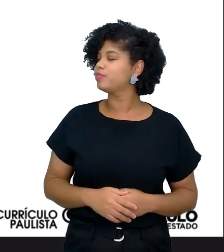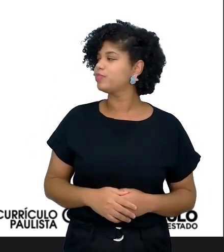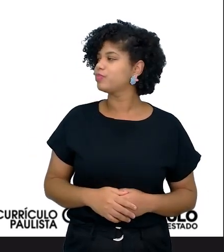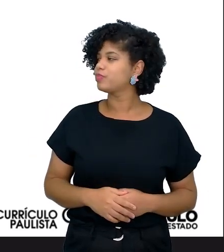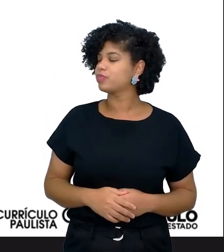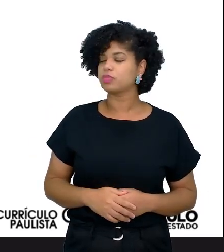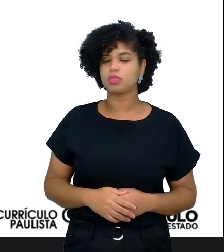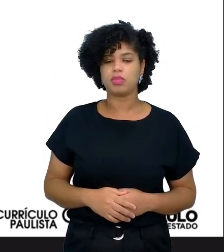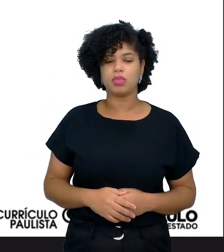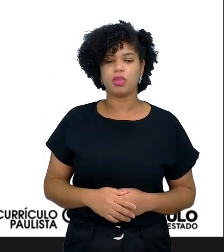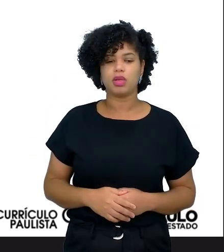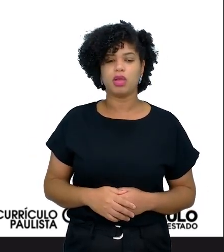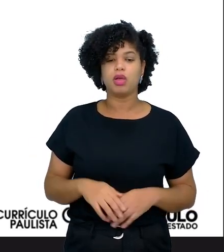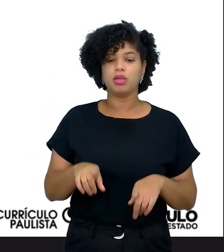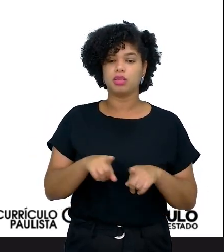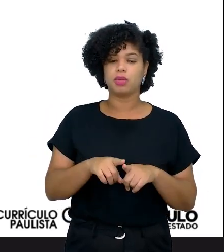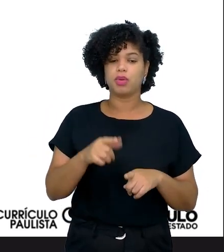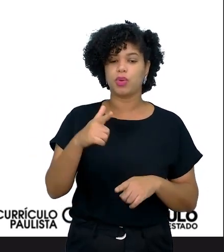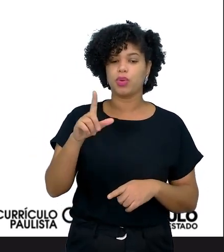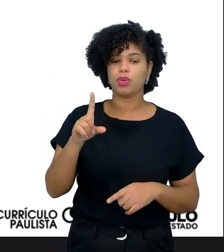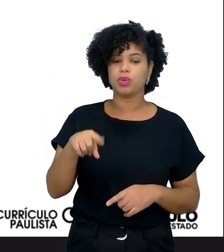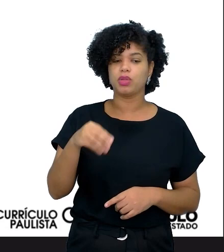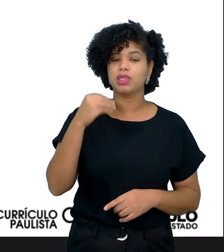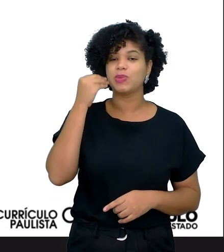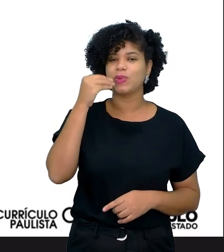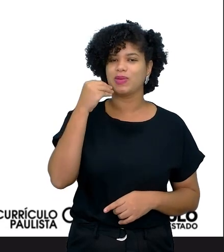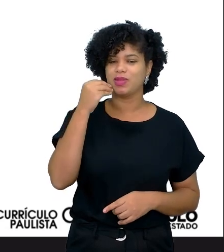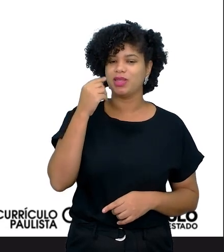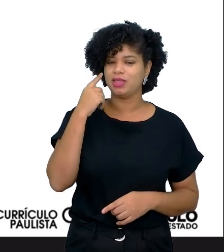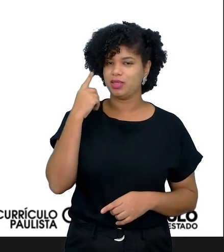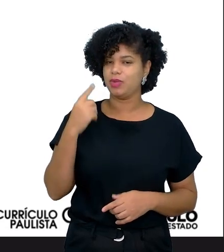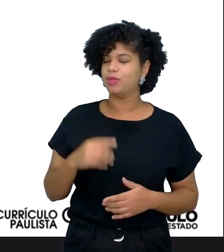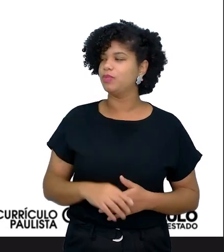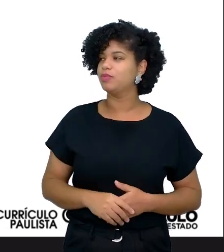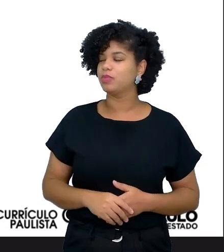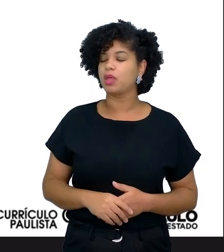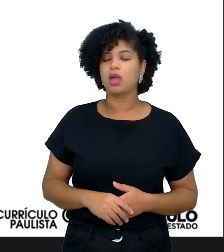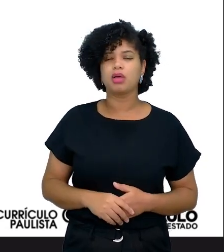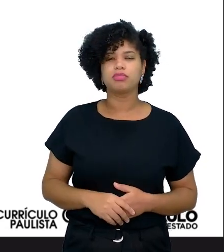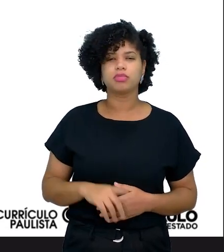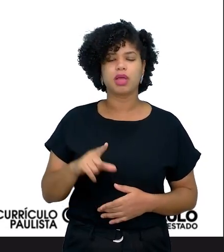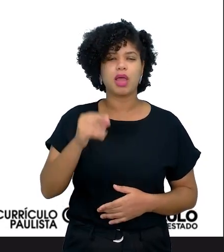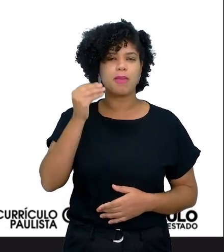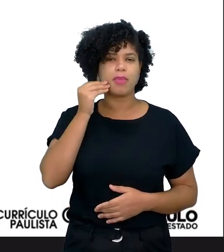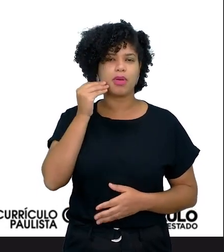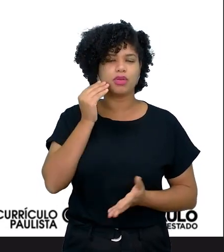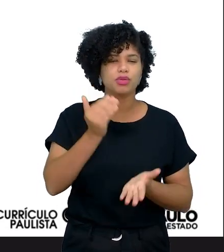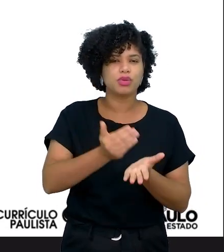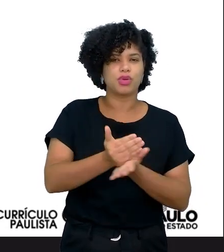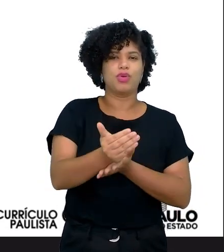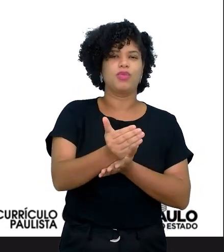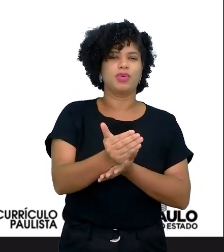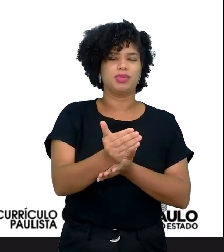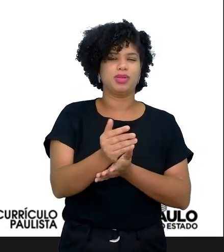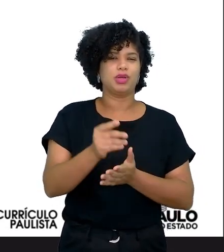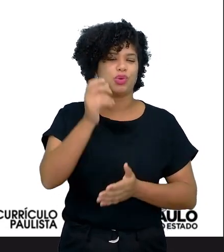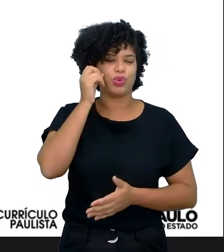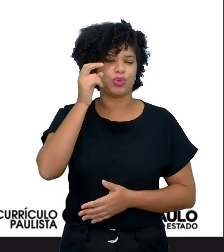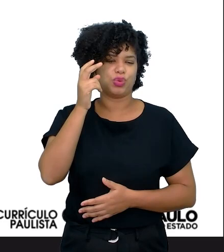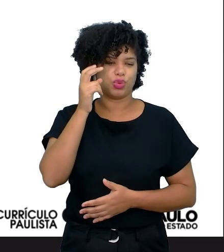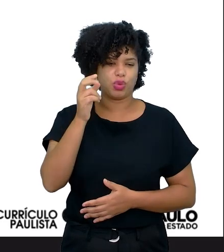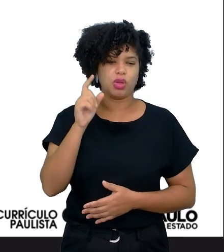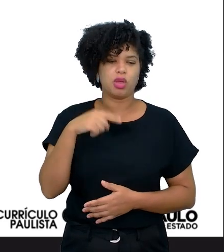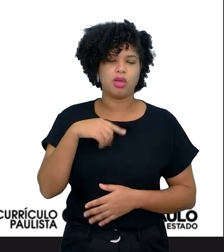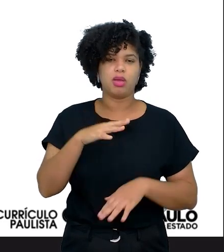experimentação, né? Que é o prototipação, que a gente fala criar o produto cultural, ou seja, seria a